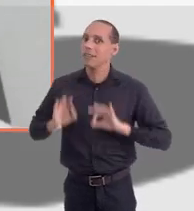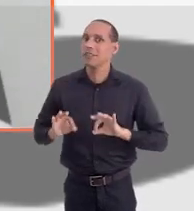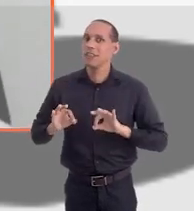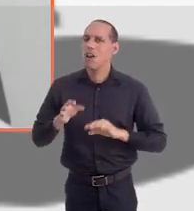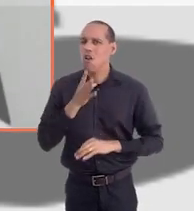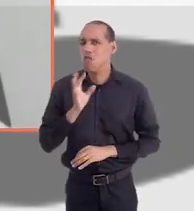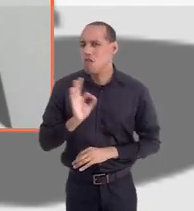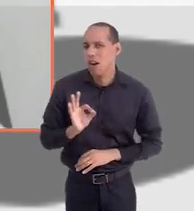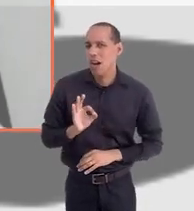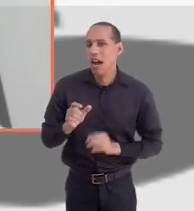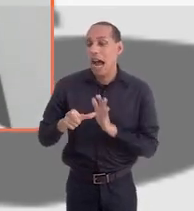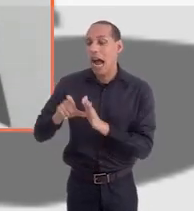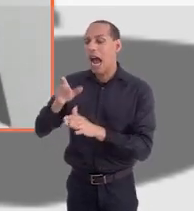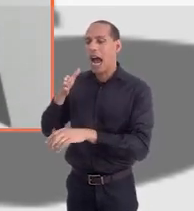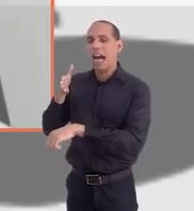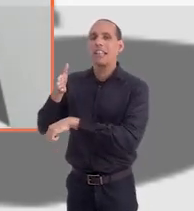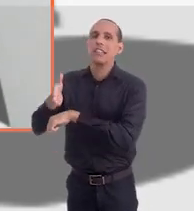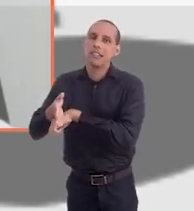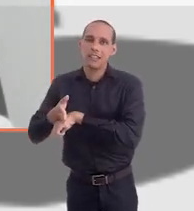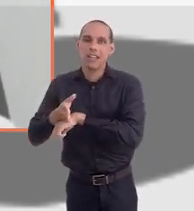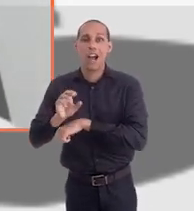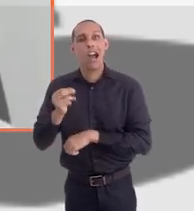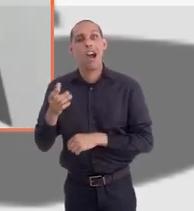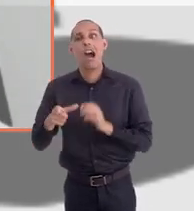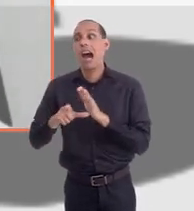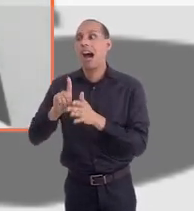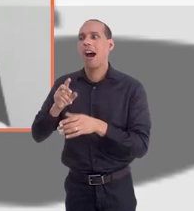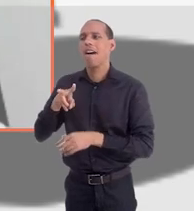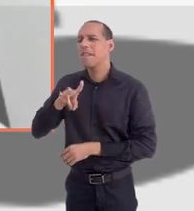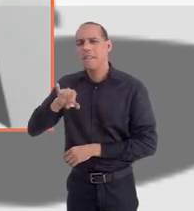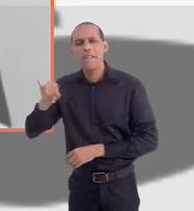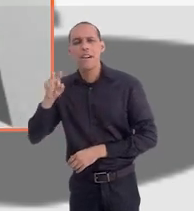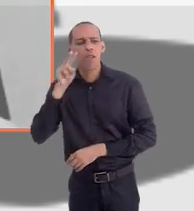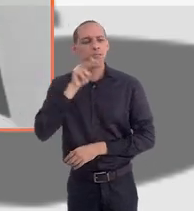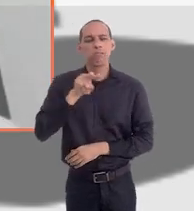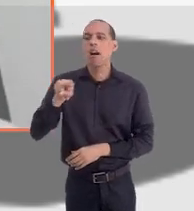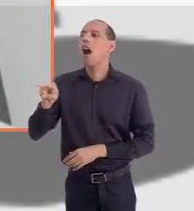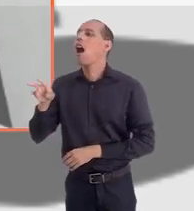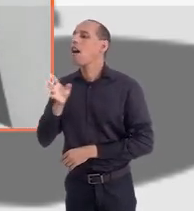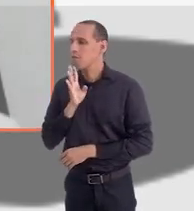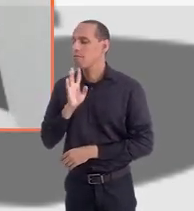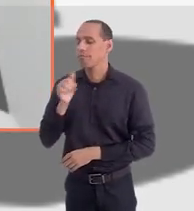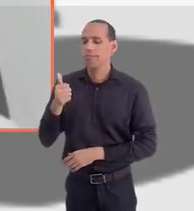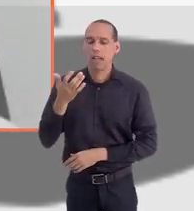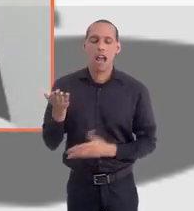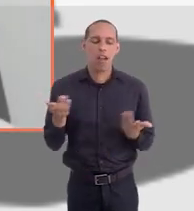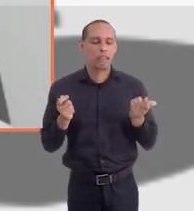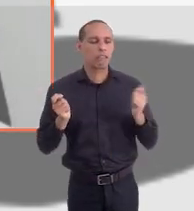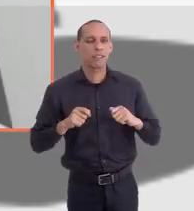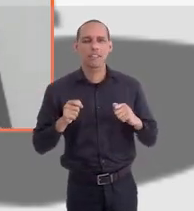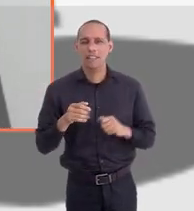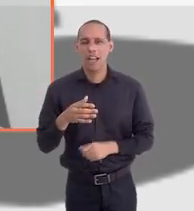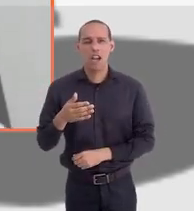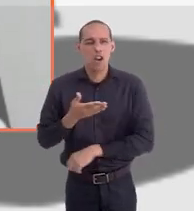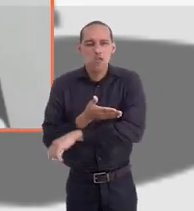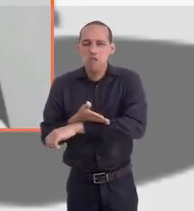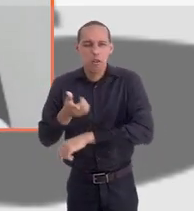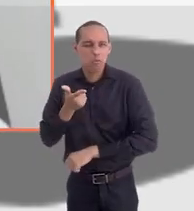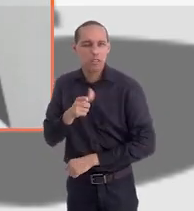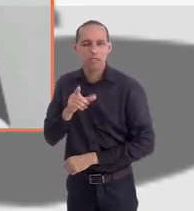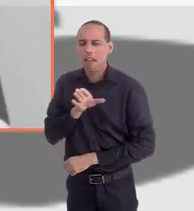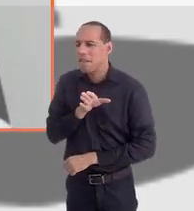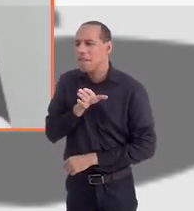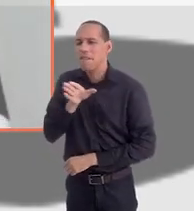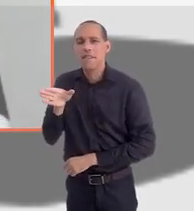conhece o local, chega com mais antecedência. Ou então, se você puder ir antes para ver onde é o local, principalmente se você quer de fora, ou não está acostumado com a localidade,